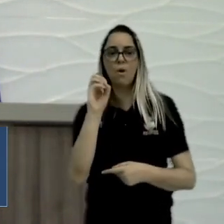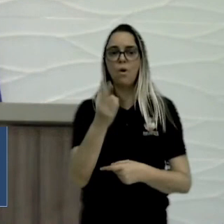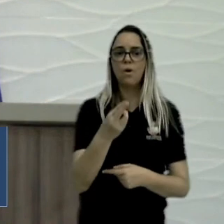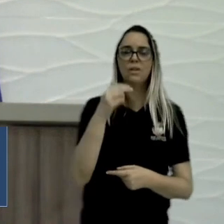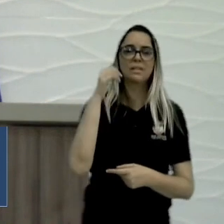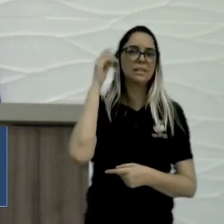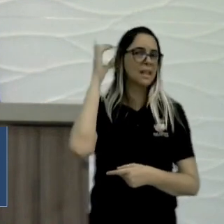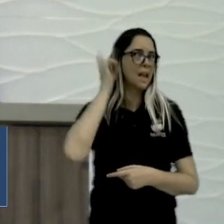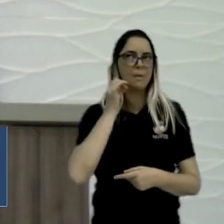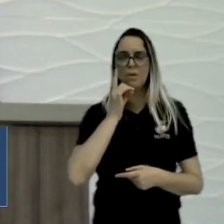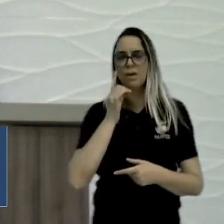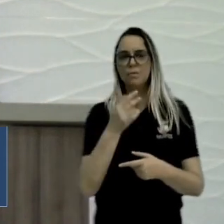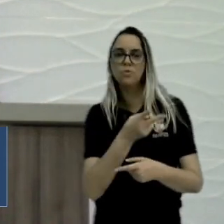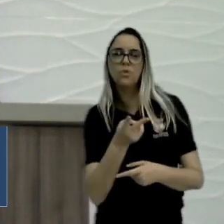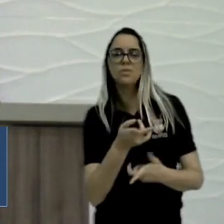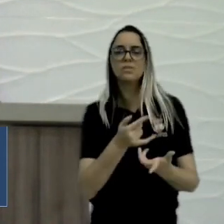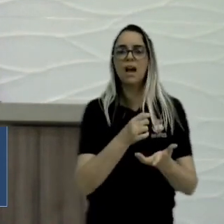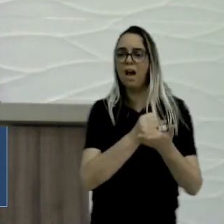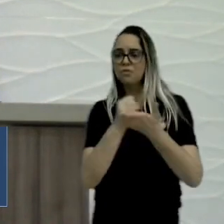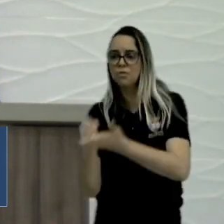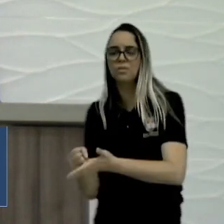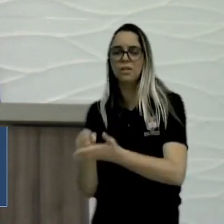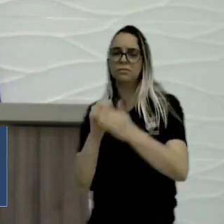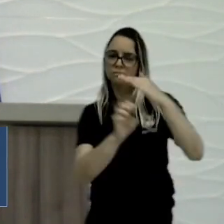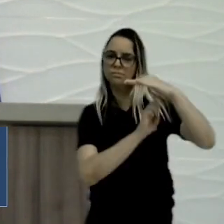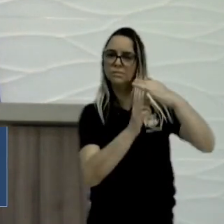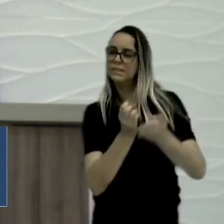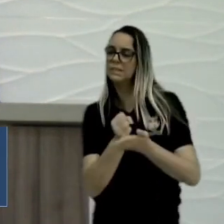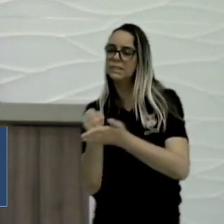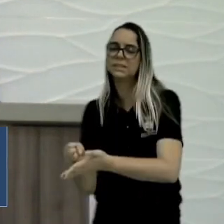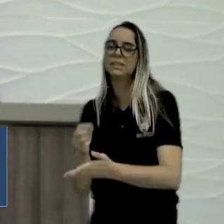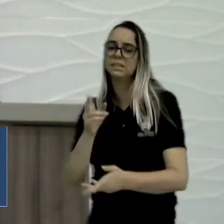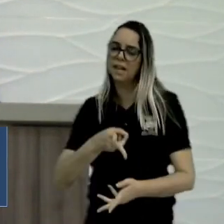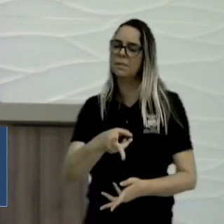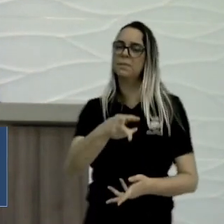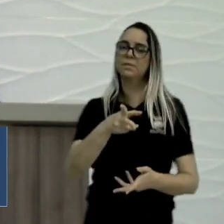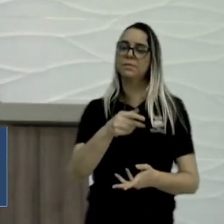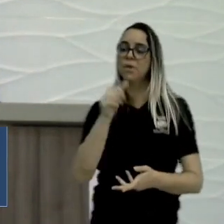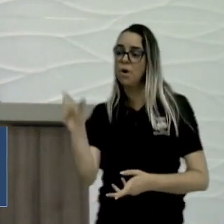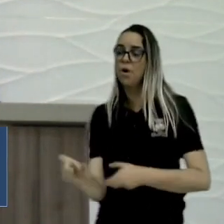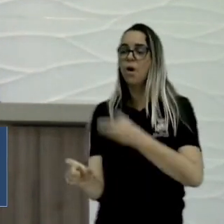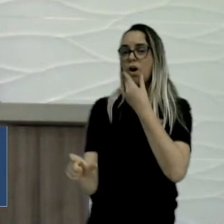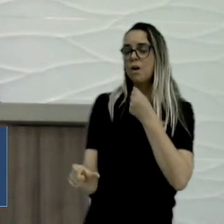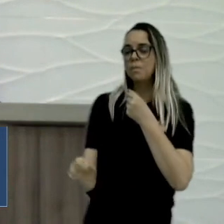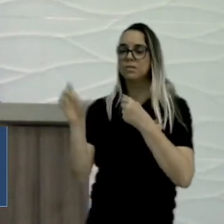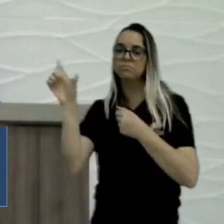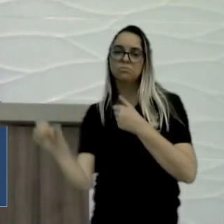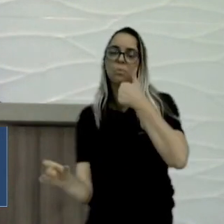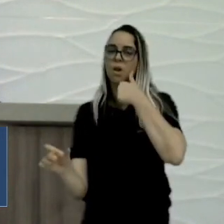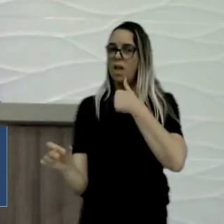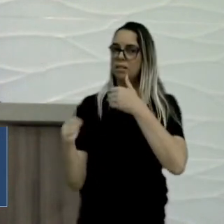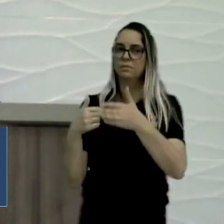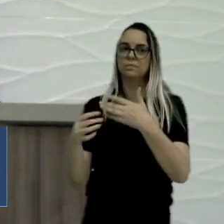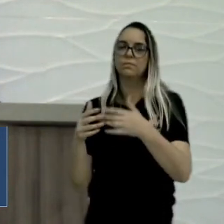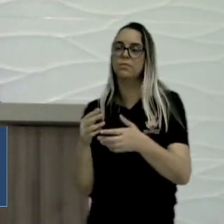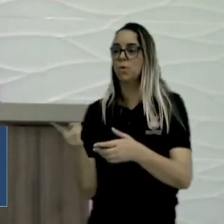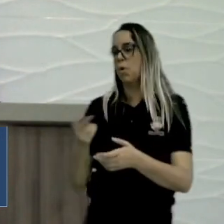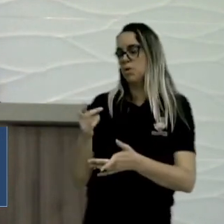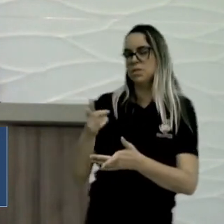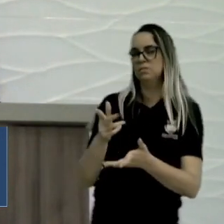da zona rural, que sempre faz pelo homem da cidade, pelo homem e pela mulher. A gente vê aqui